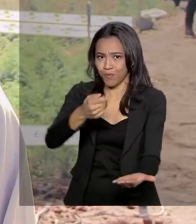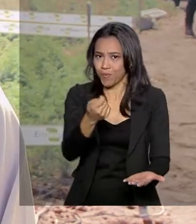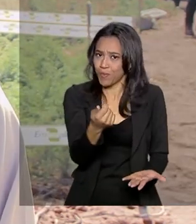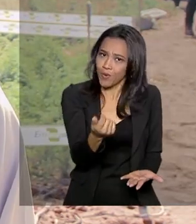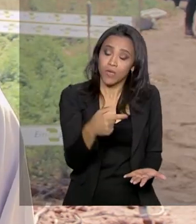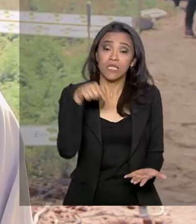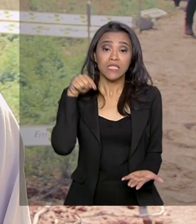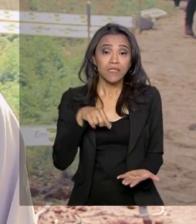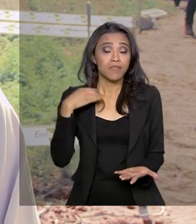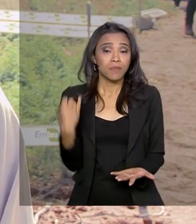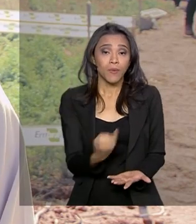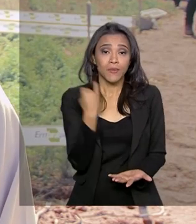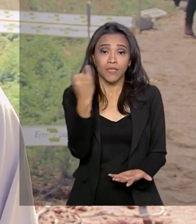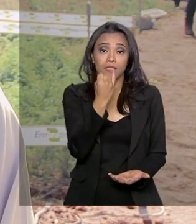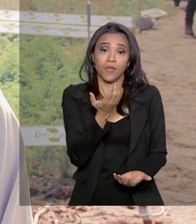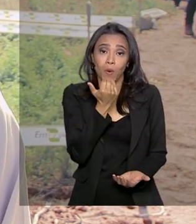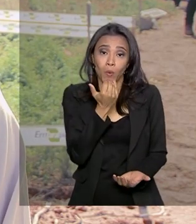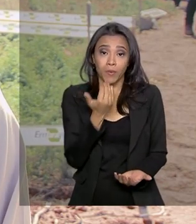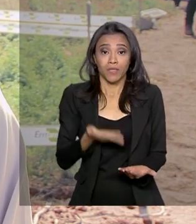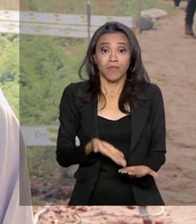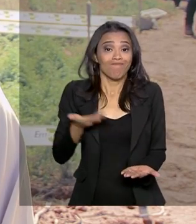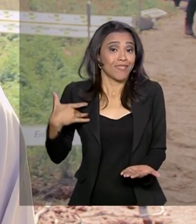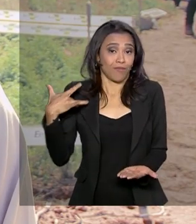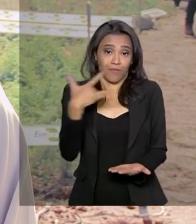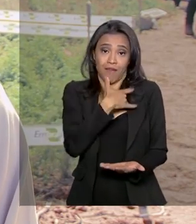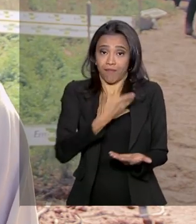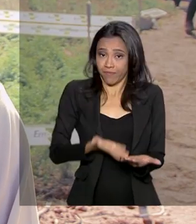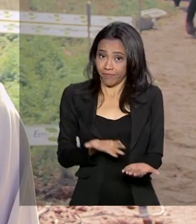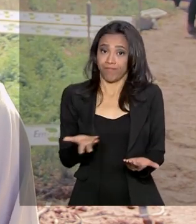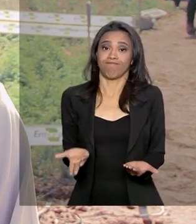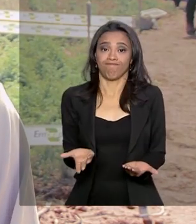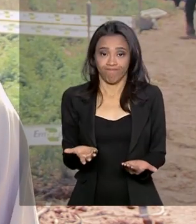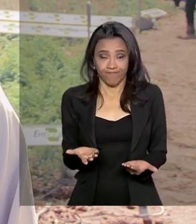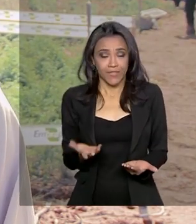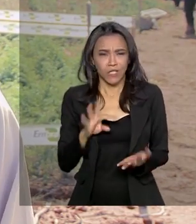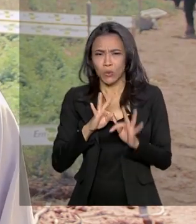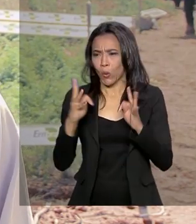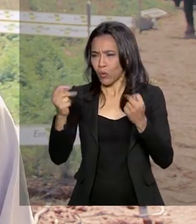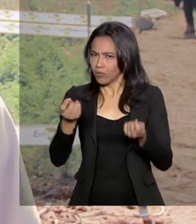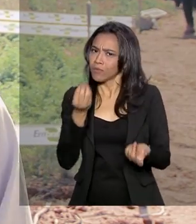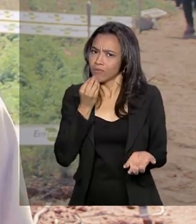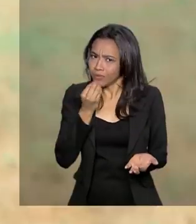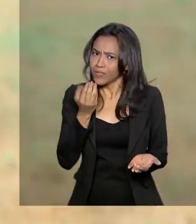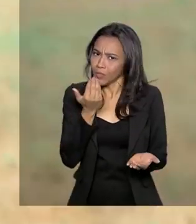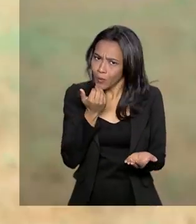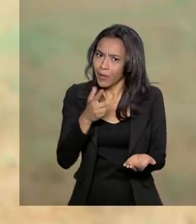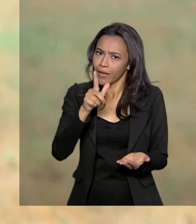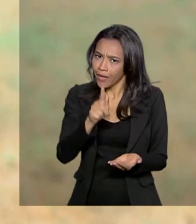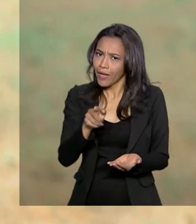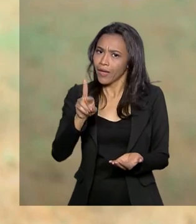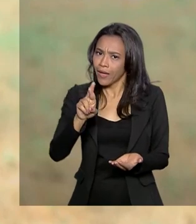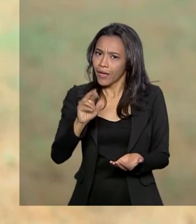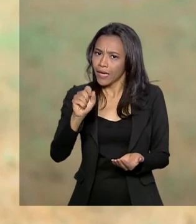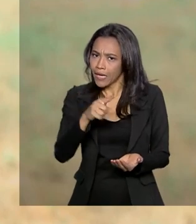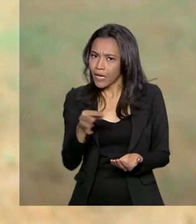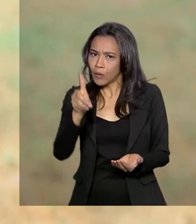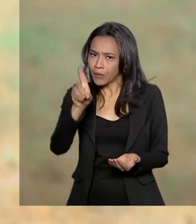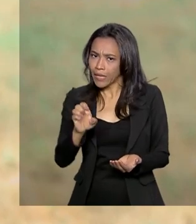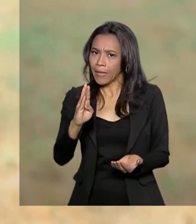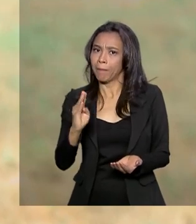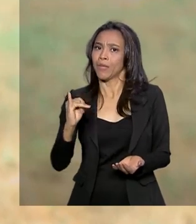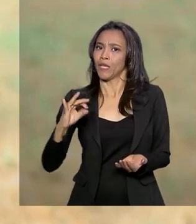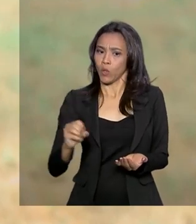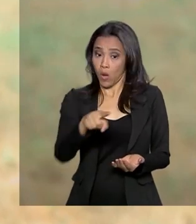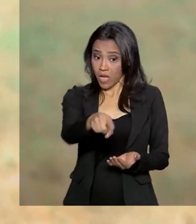tem um papel muito importante, que é um alimento muito saudável e que todo mundo deveria comer grão-de-bico. E tem gente que veio de longe